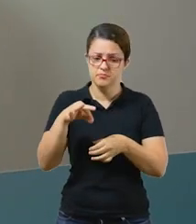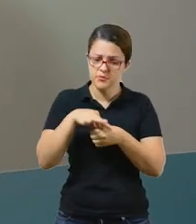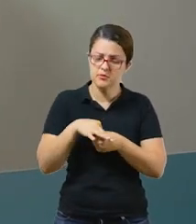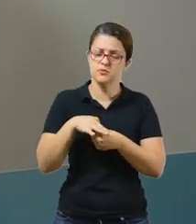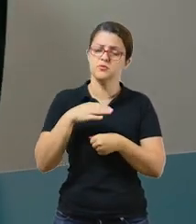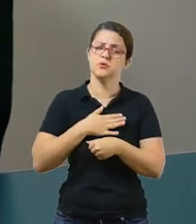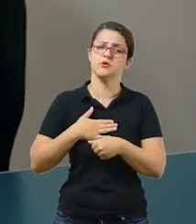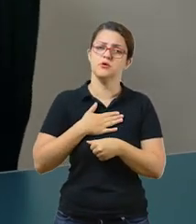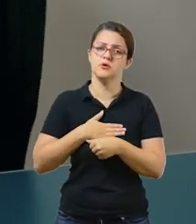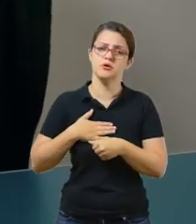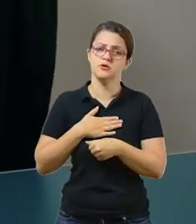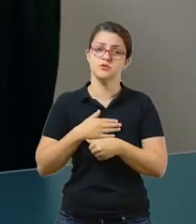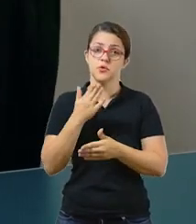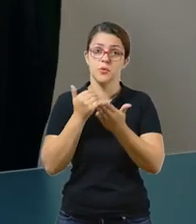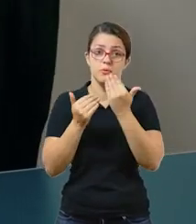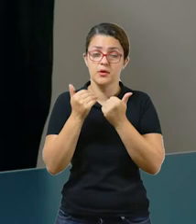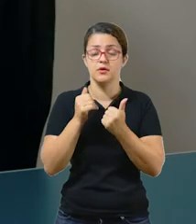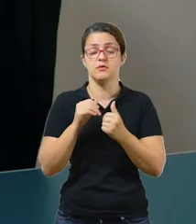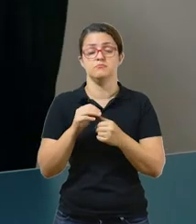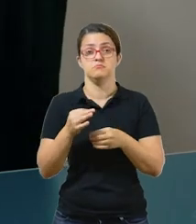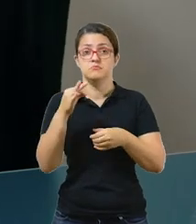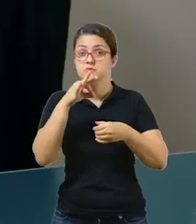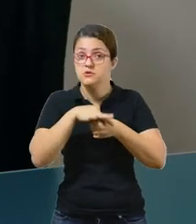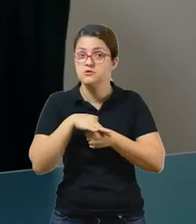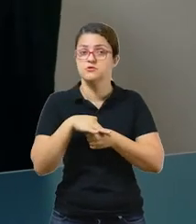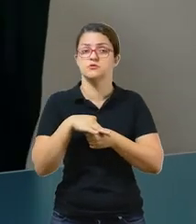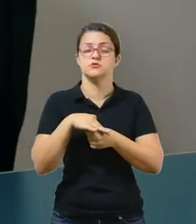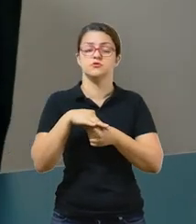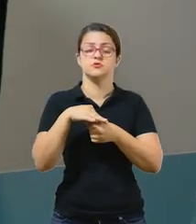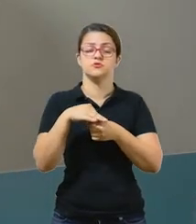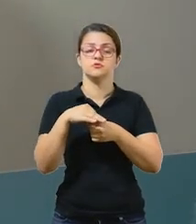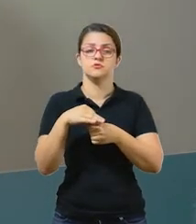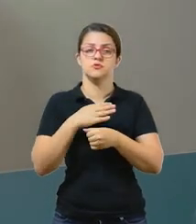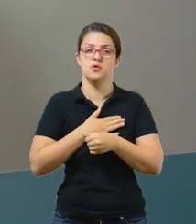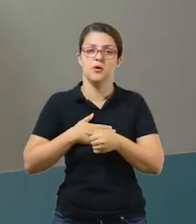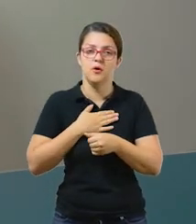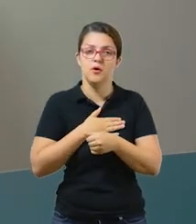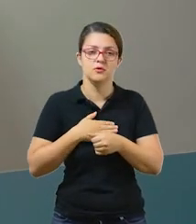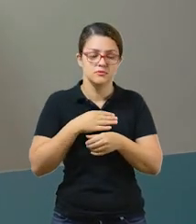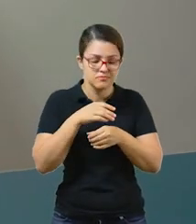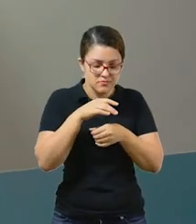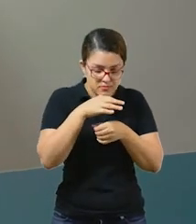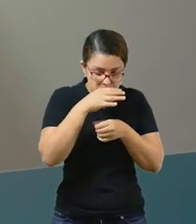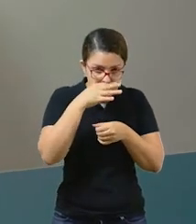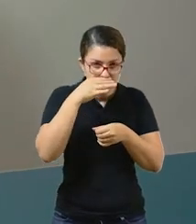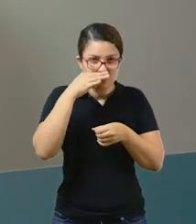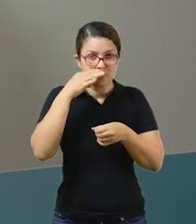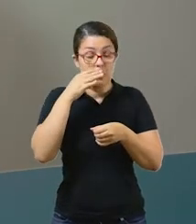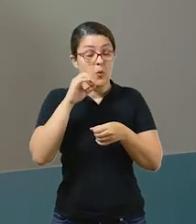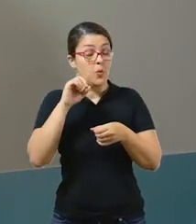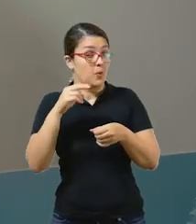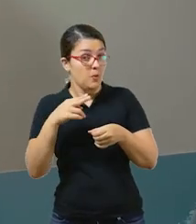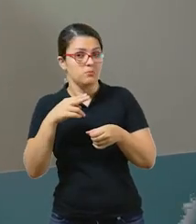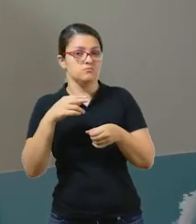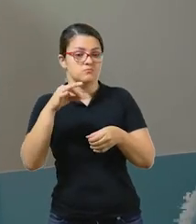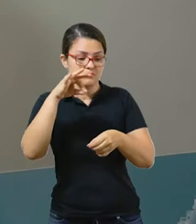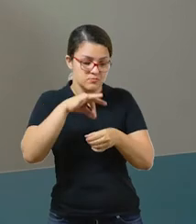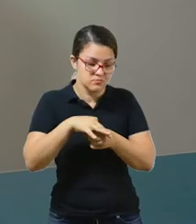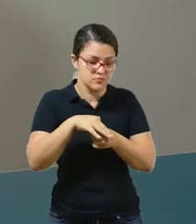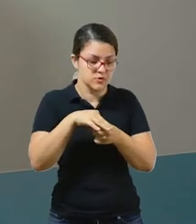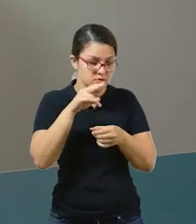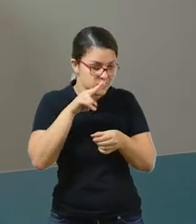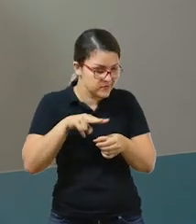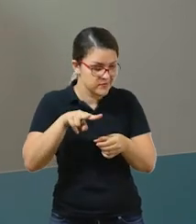comer. Plante o que você gosta de cheirar. E plante o que você gosta de olhar. Você pode fazer